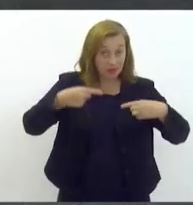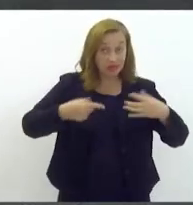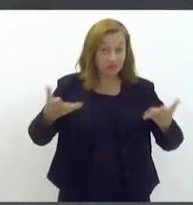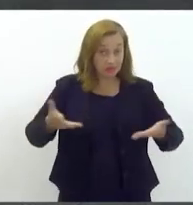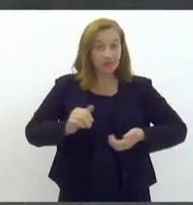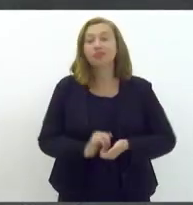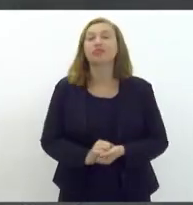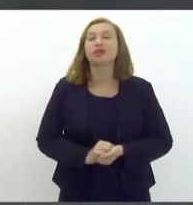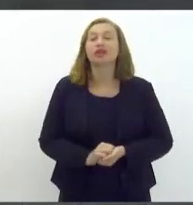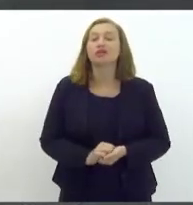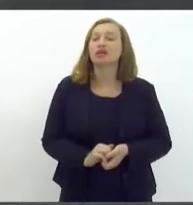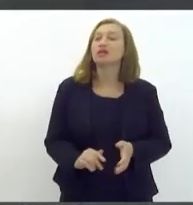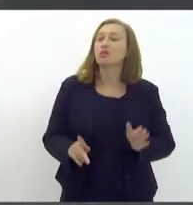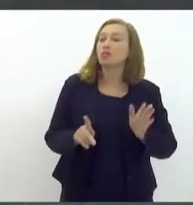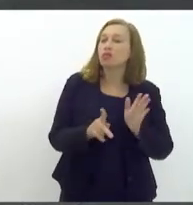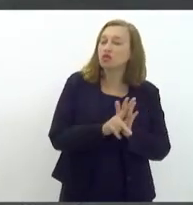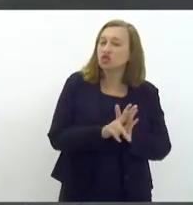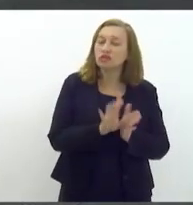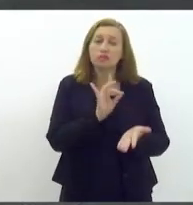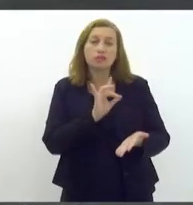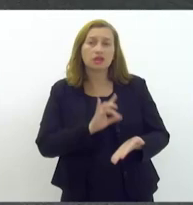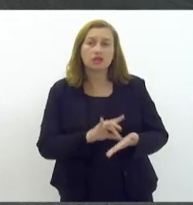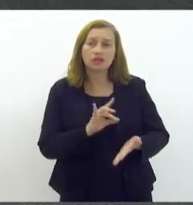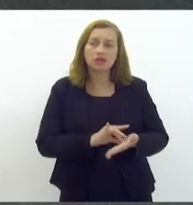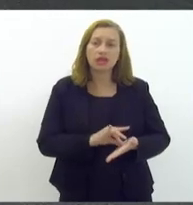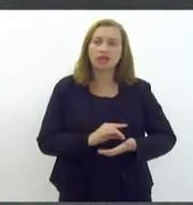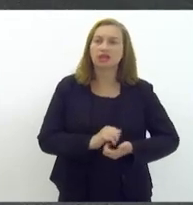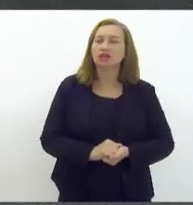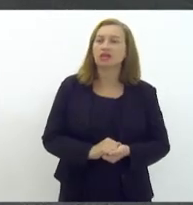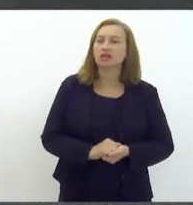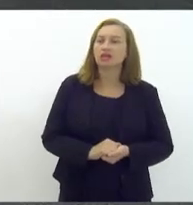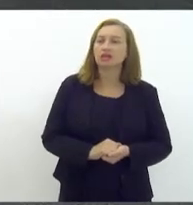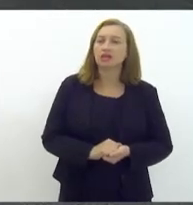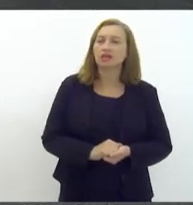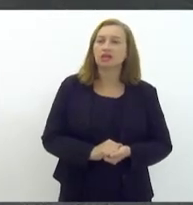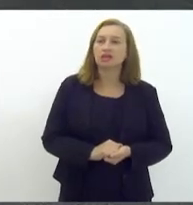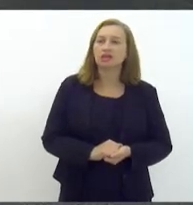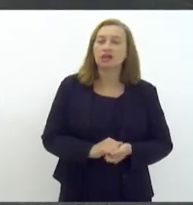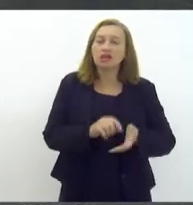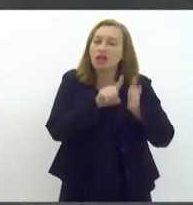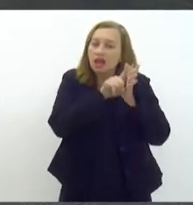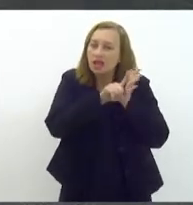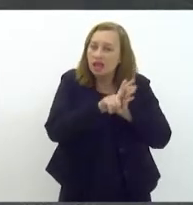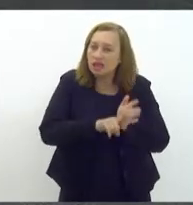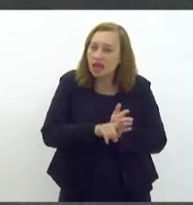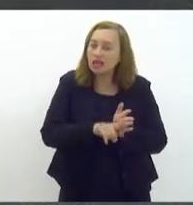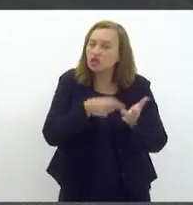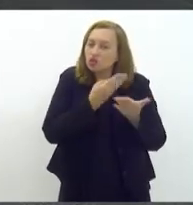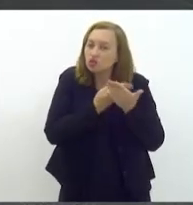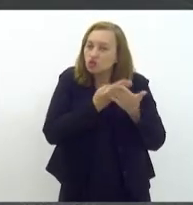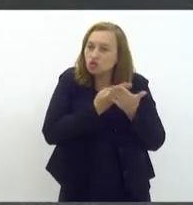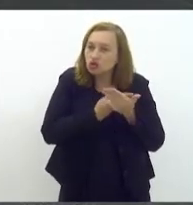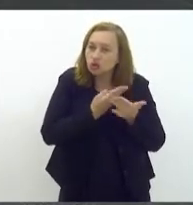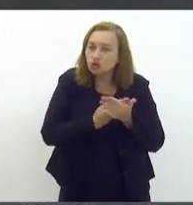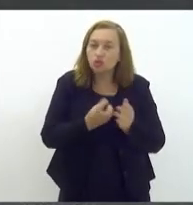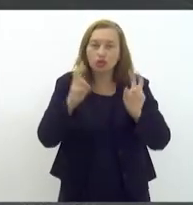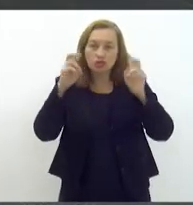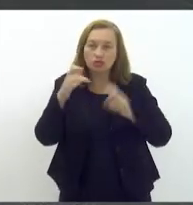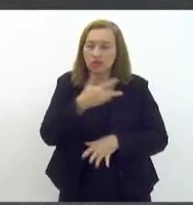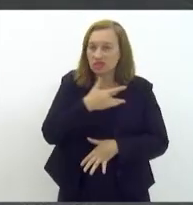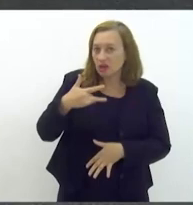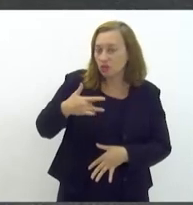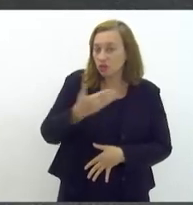E esse projeto, na verdade, é fruto da minha análise da questão da saúde